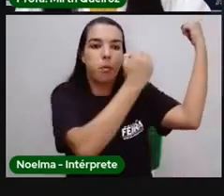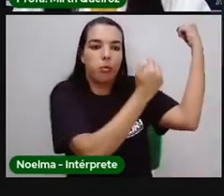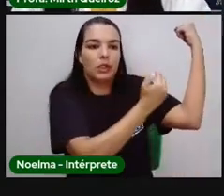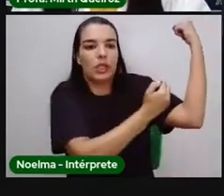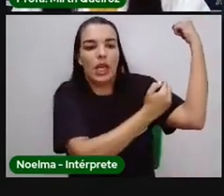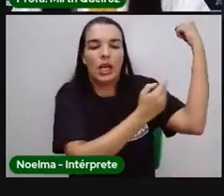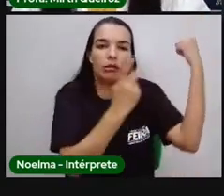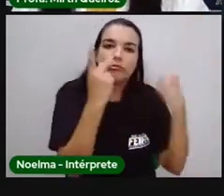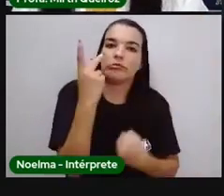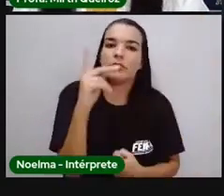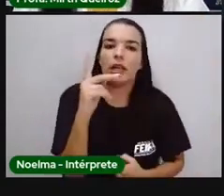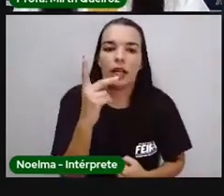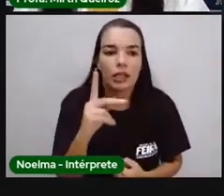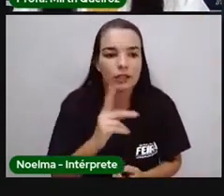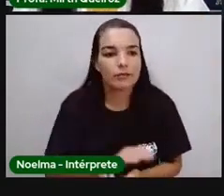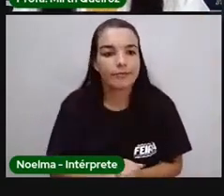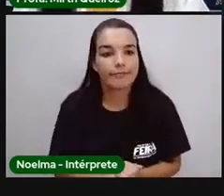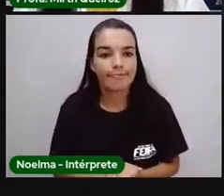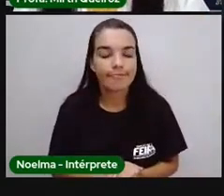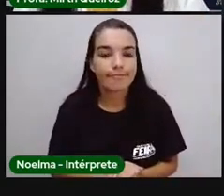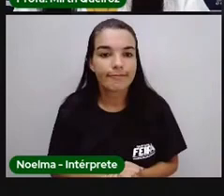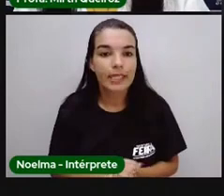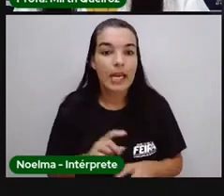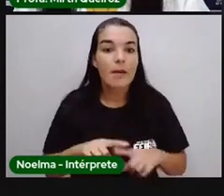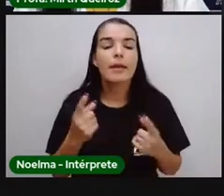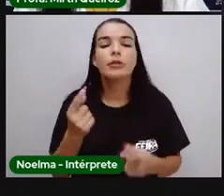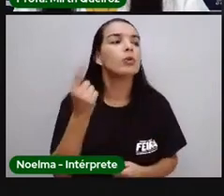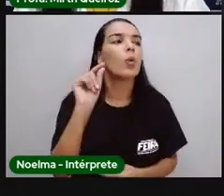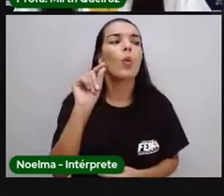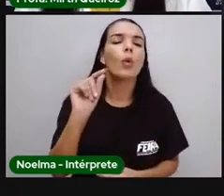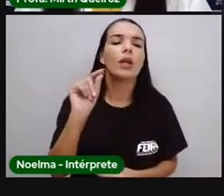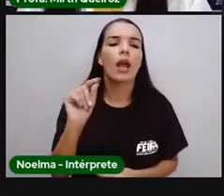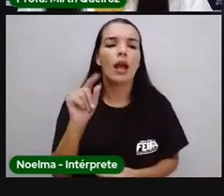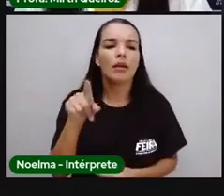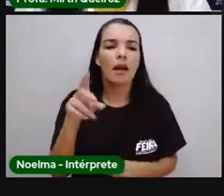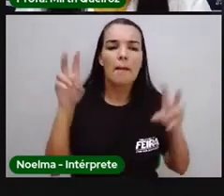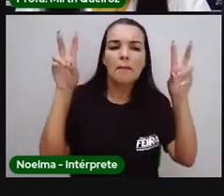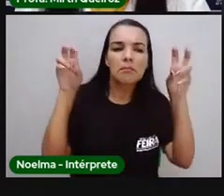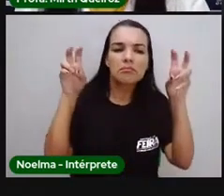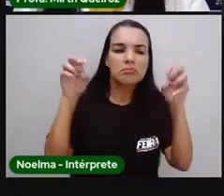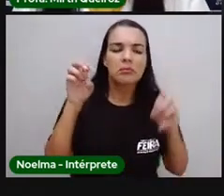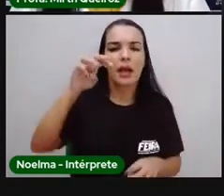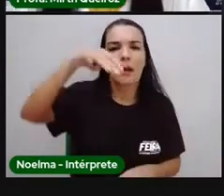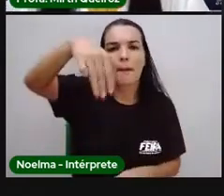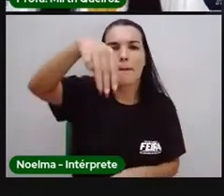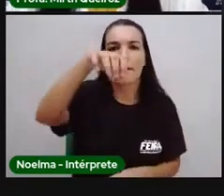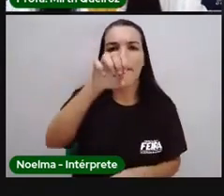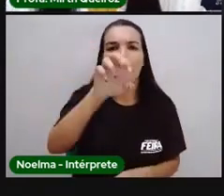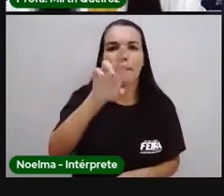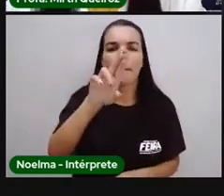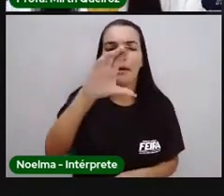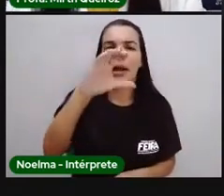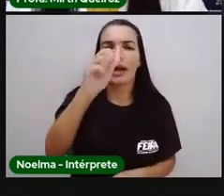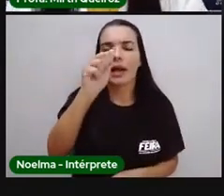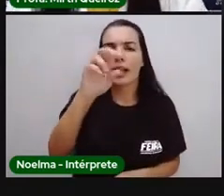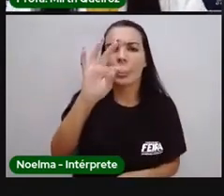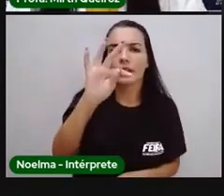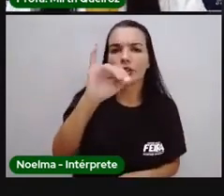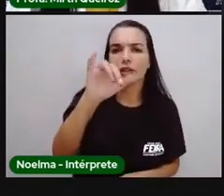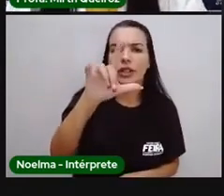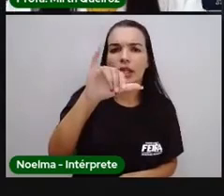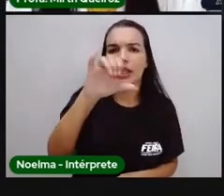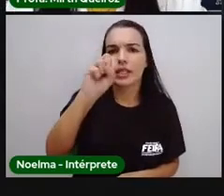Mas o que que é mercantilismo? O mercantilismo foi um conjunto de práticas